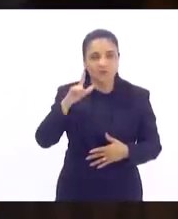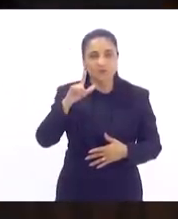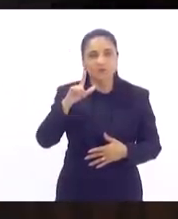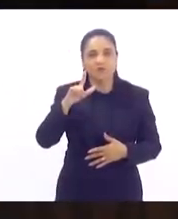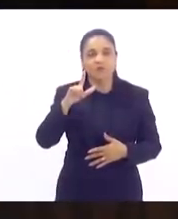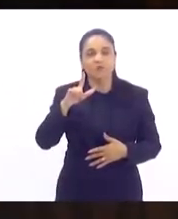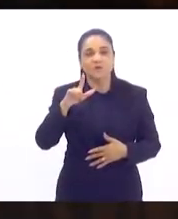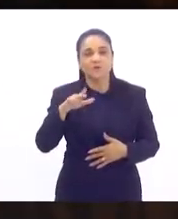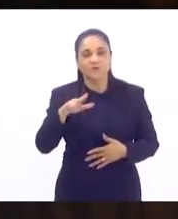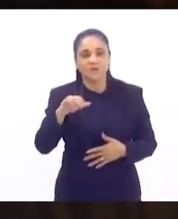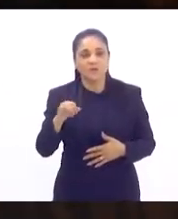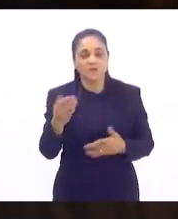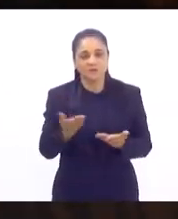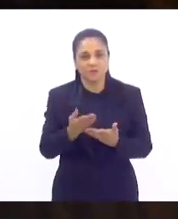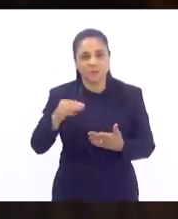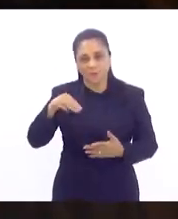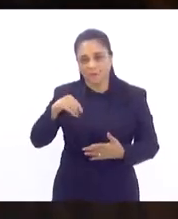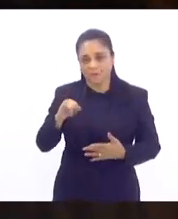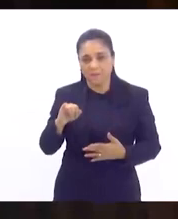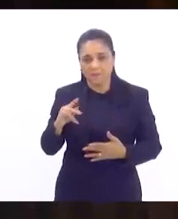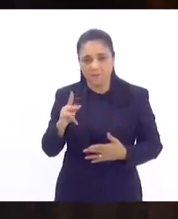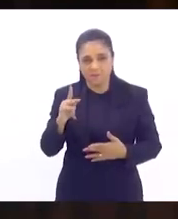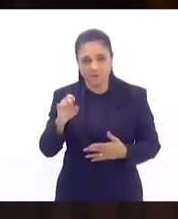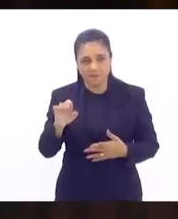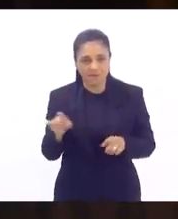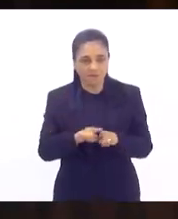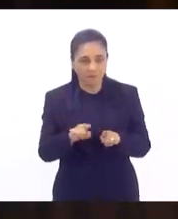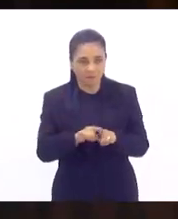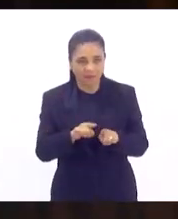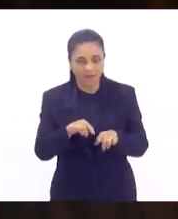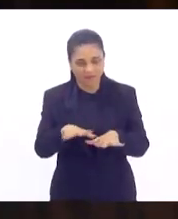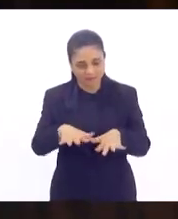tecano, e hoje tem o Mink também, que é decano também dessa casa.